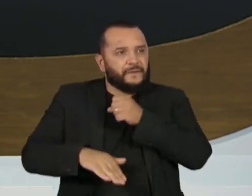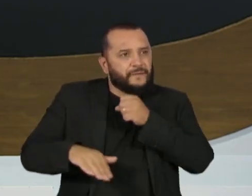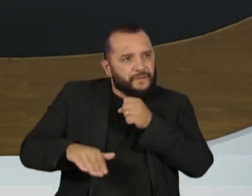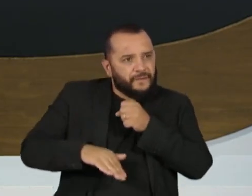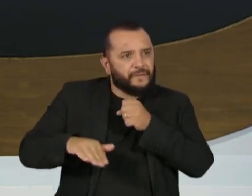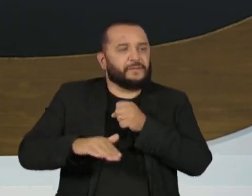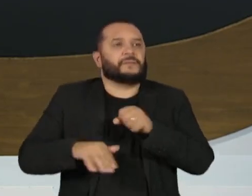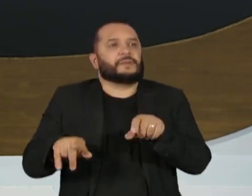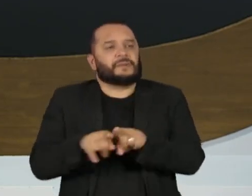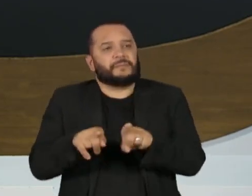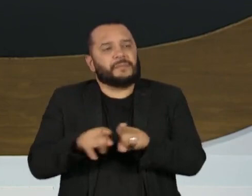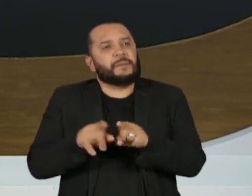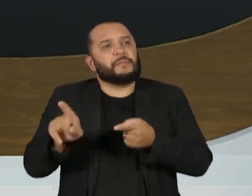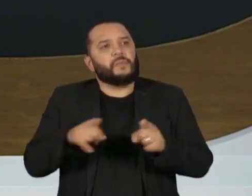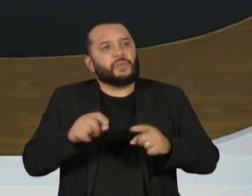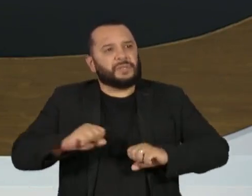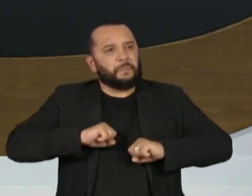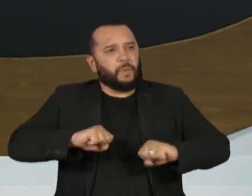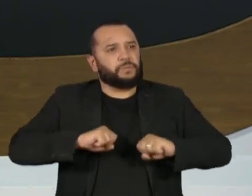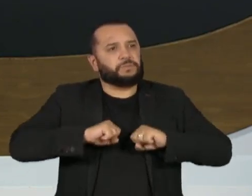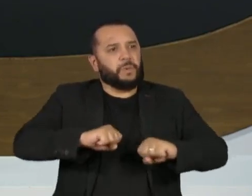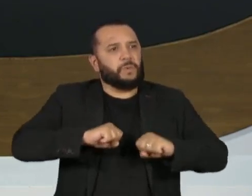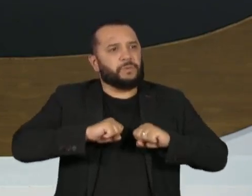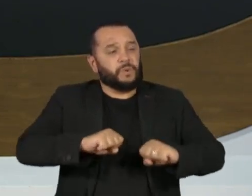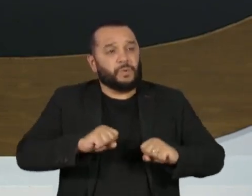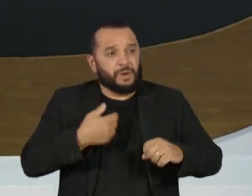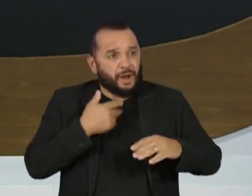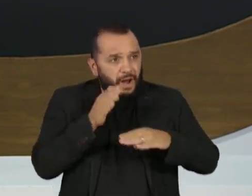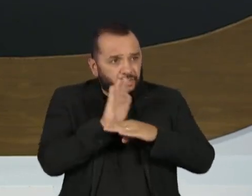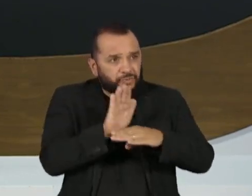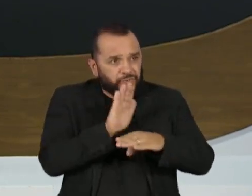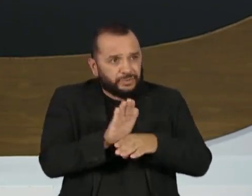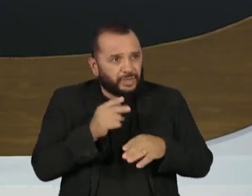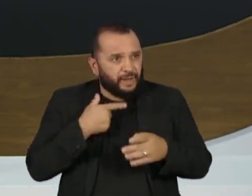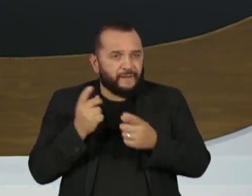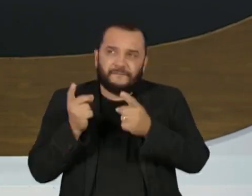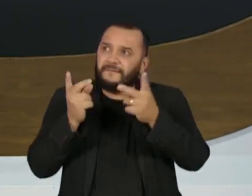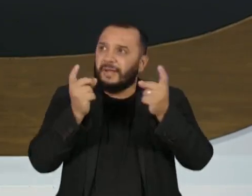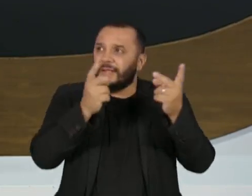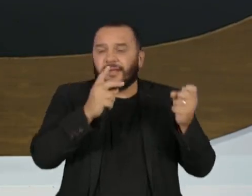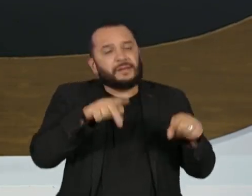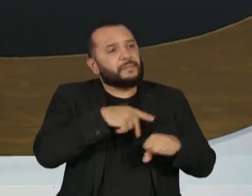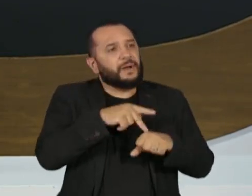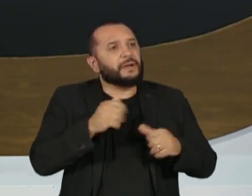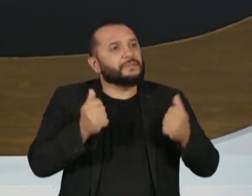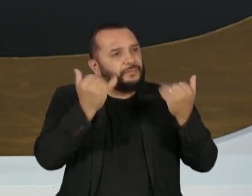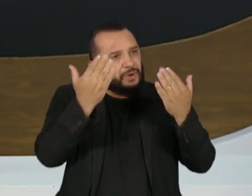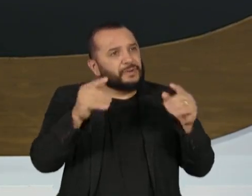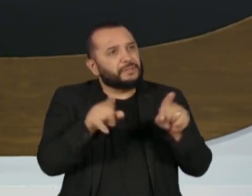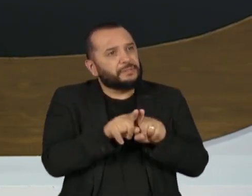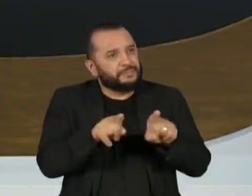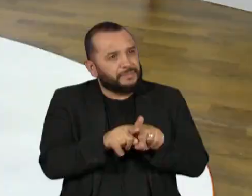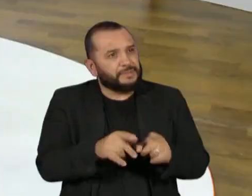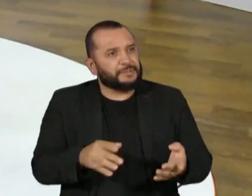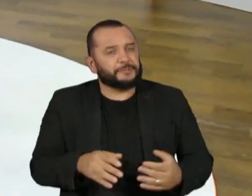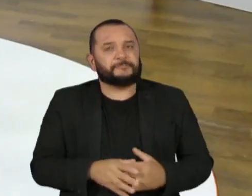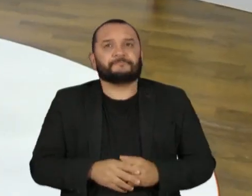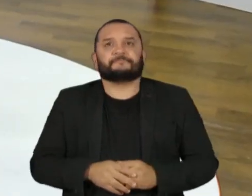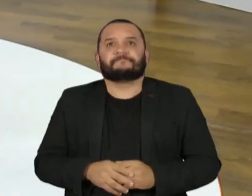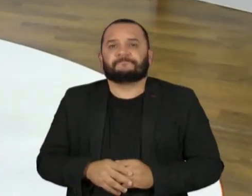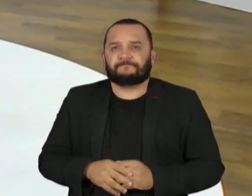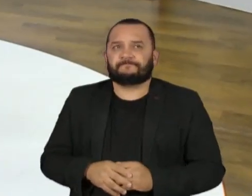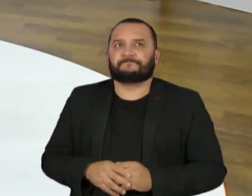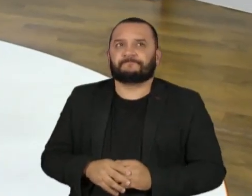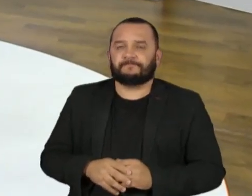porque são caminhos que podem ajudar a acessar esse mercado externo que é muito aberto para esses gêneros. Eu acho que eu